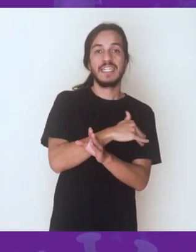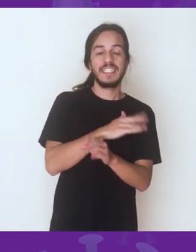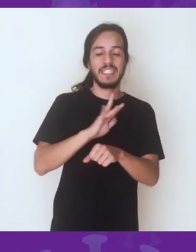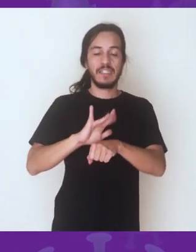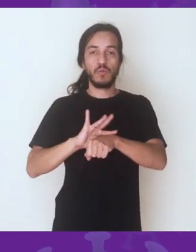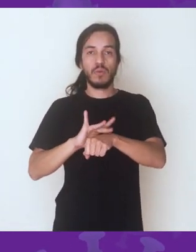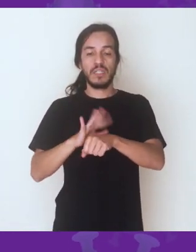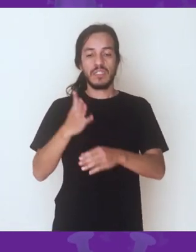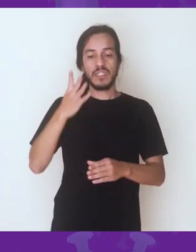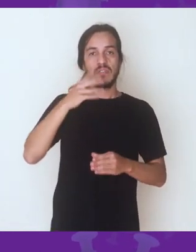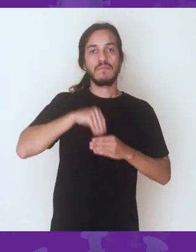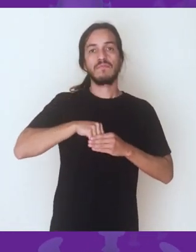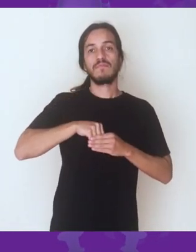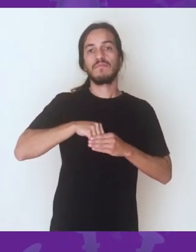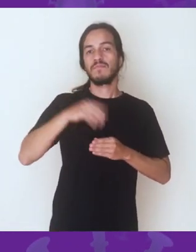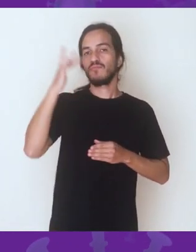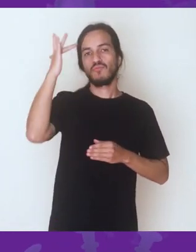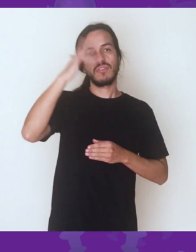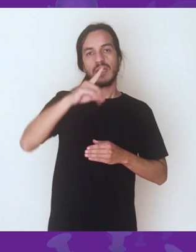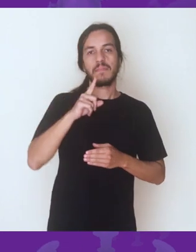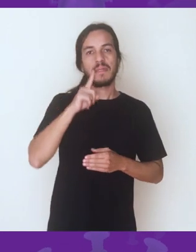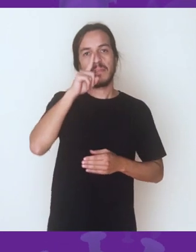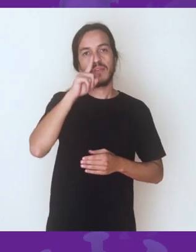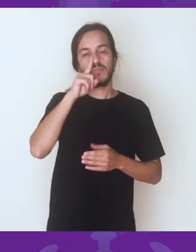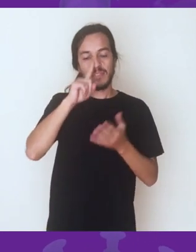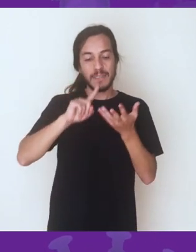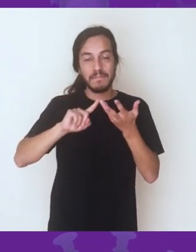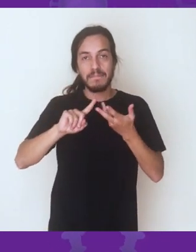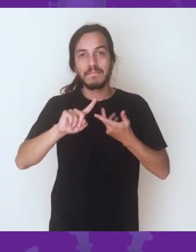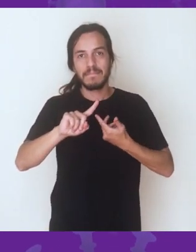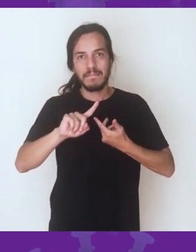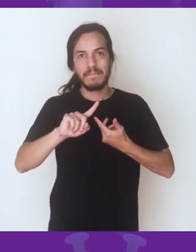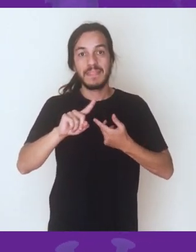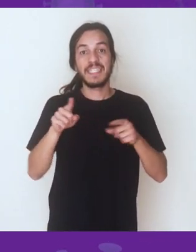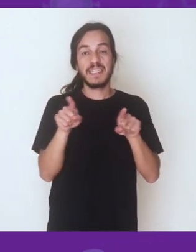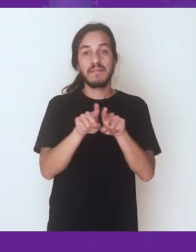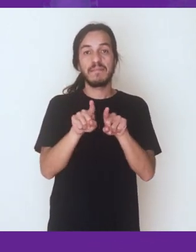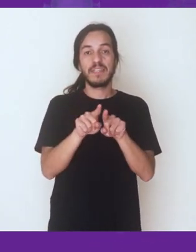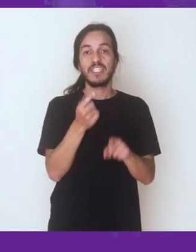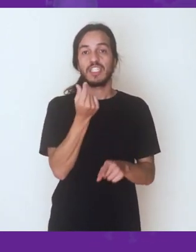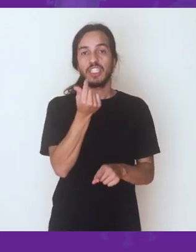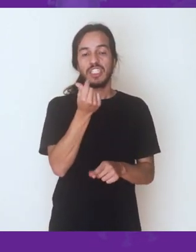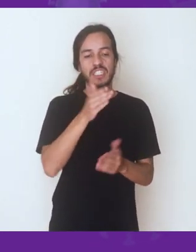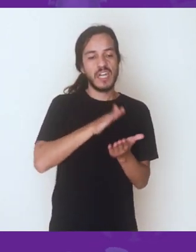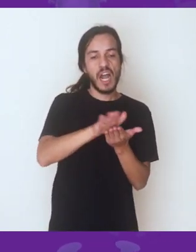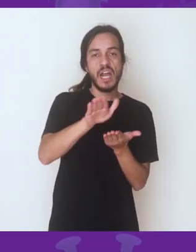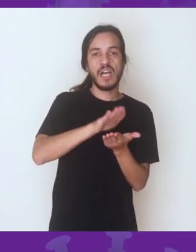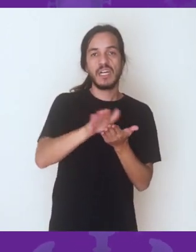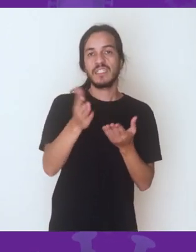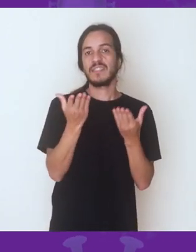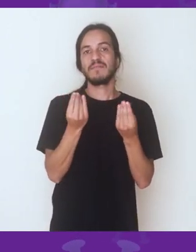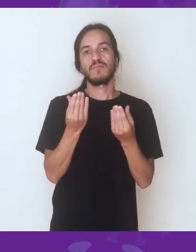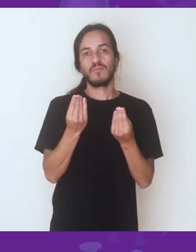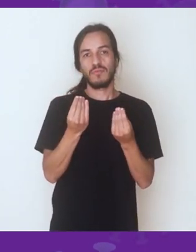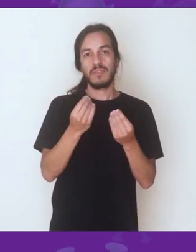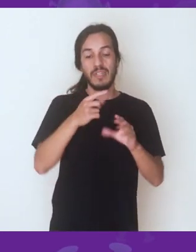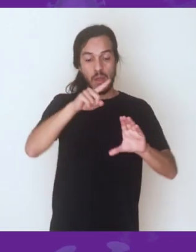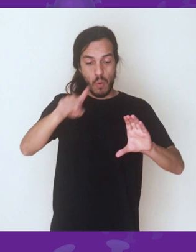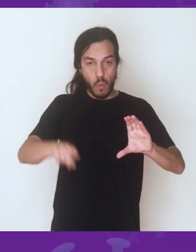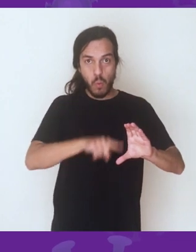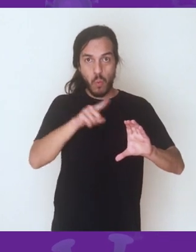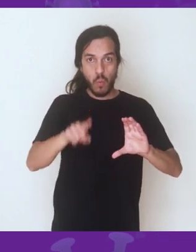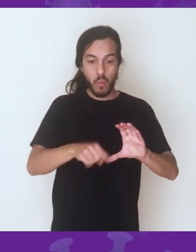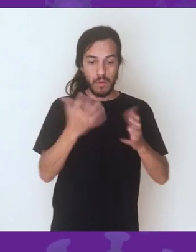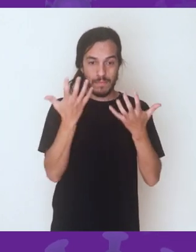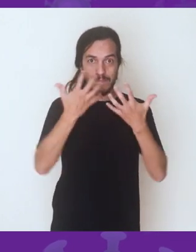e o impacto do ventilador mecânico na redução da mortalidade proporcional por covid na população